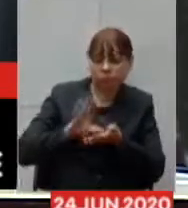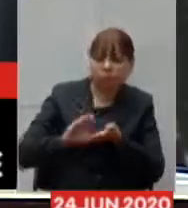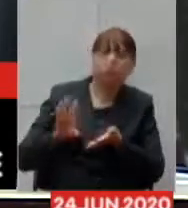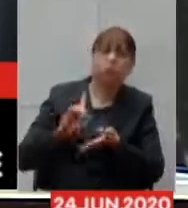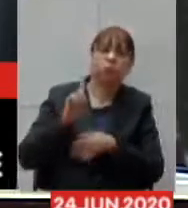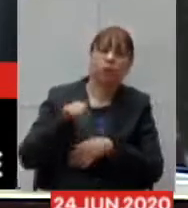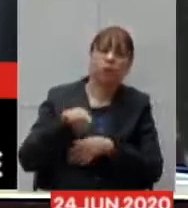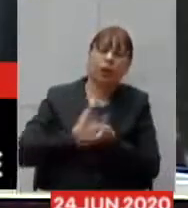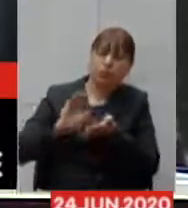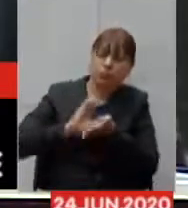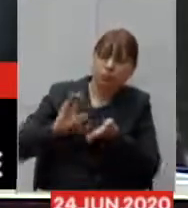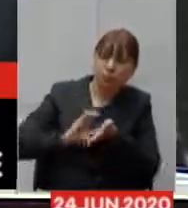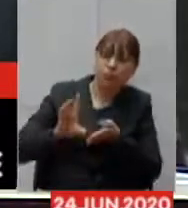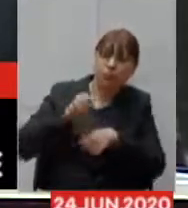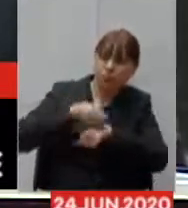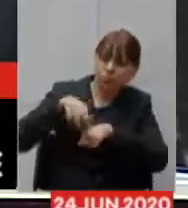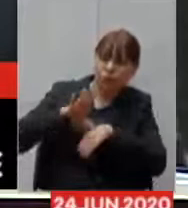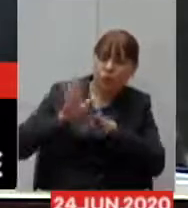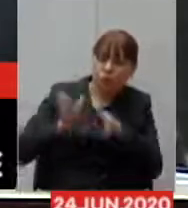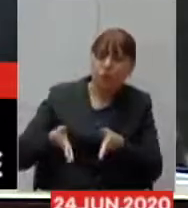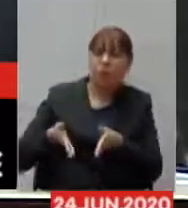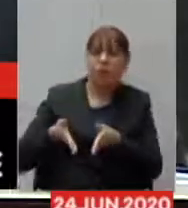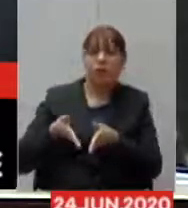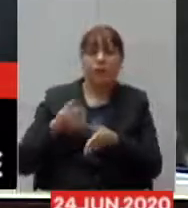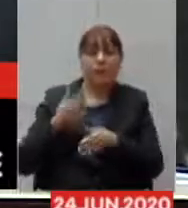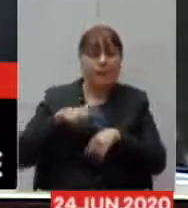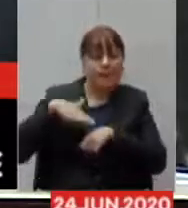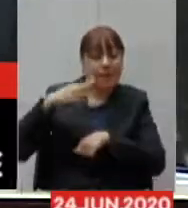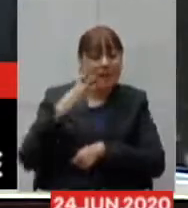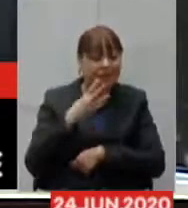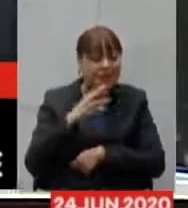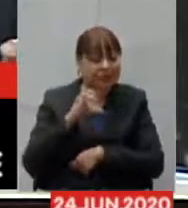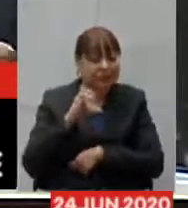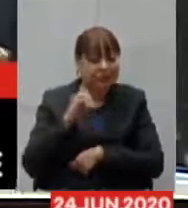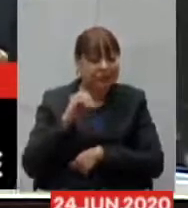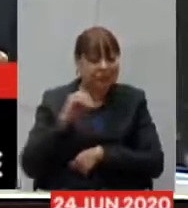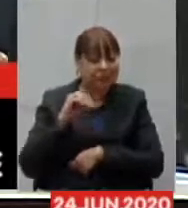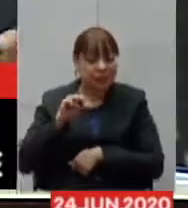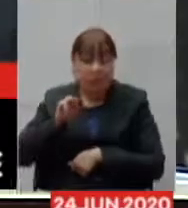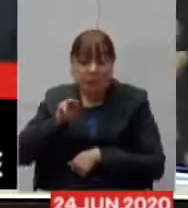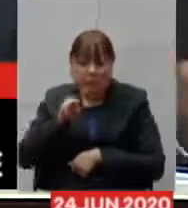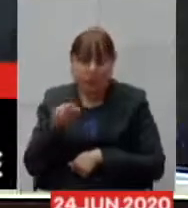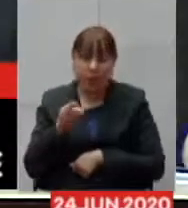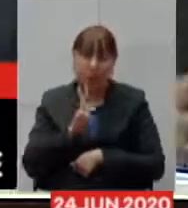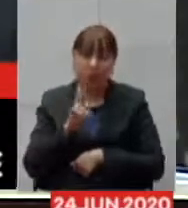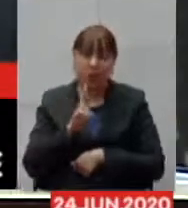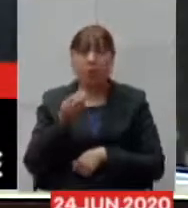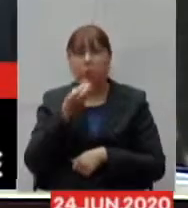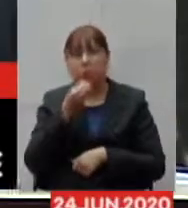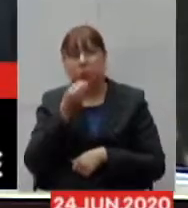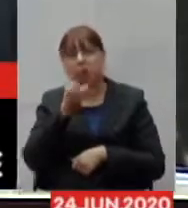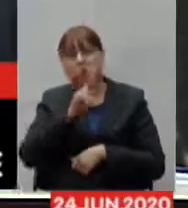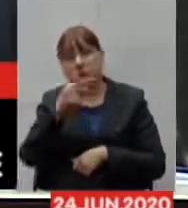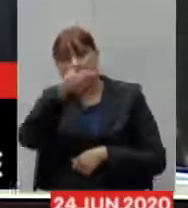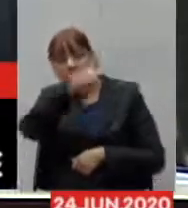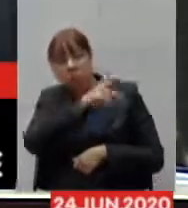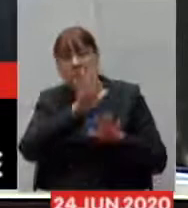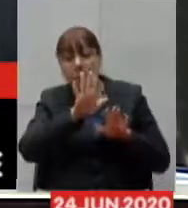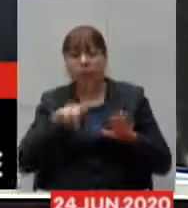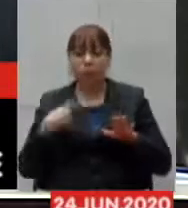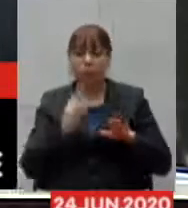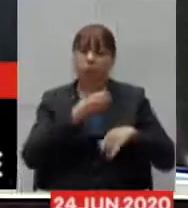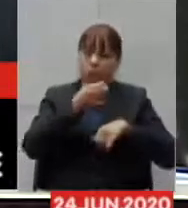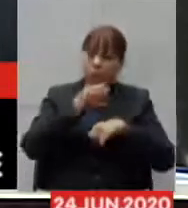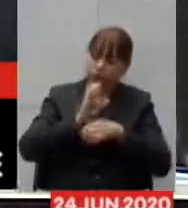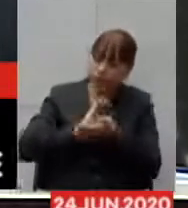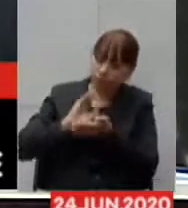covid nós estamos falando mais de 300 milhões de reais que poderia estar sendo usado para uma outra obra ou outra tal e que foi